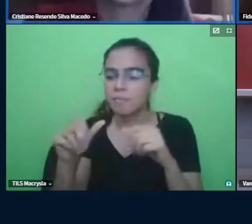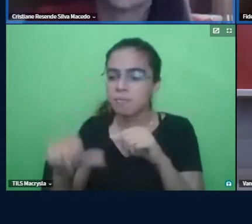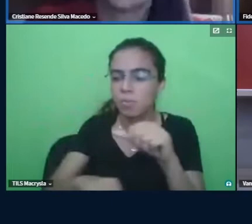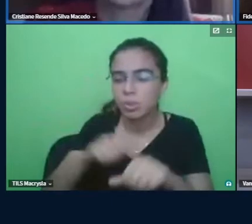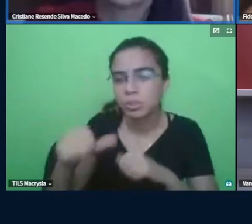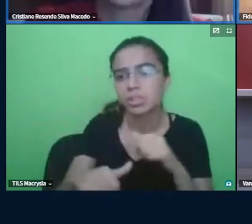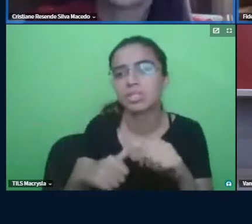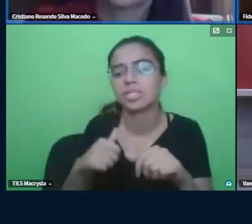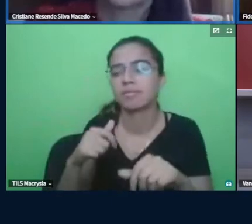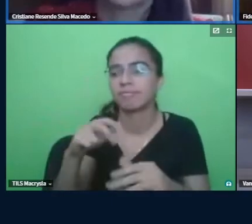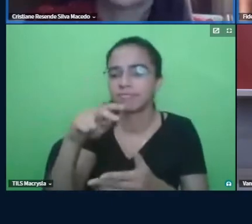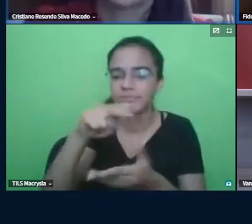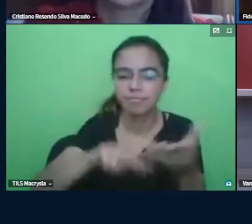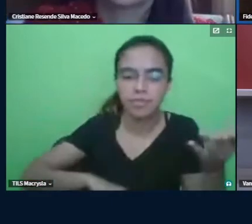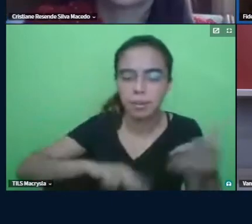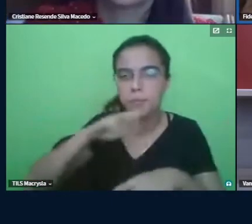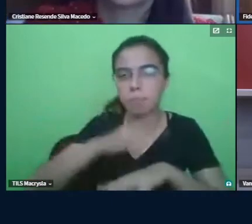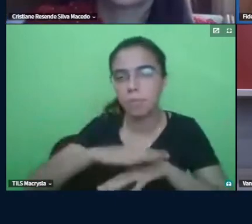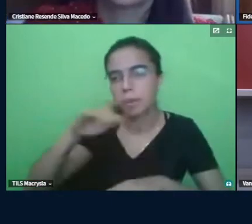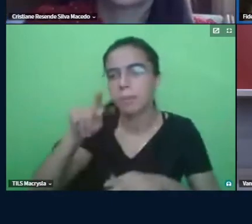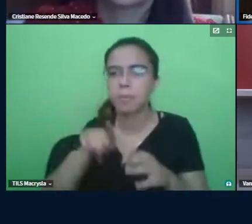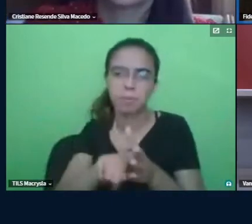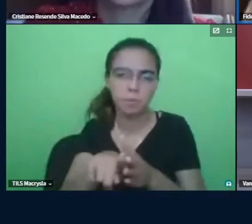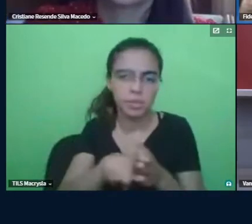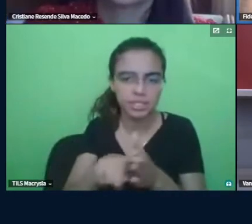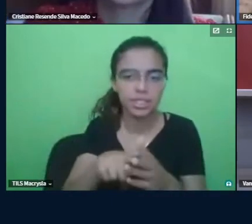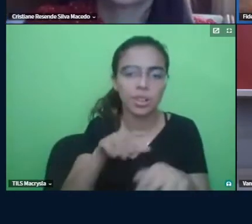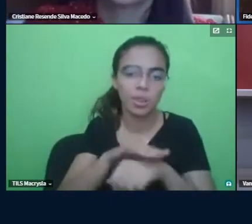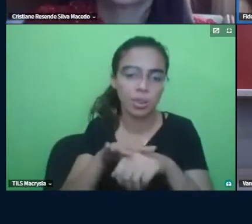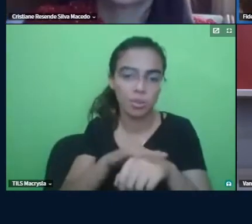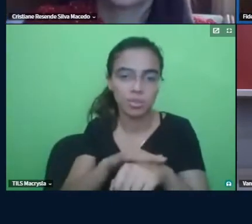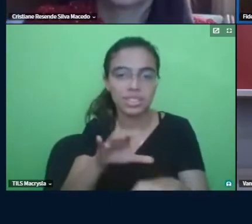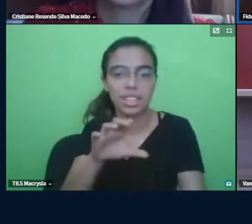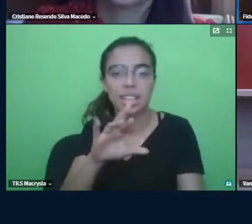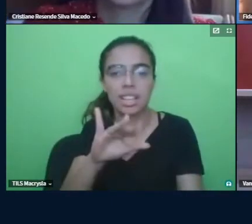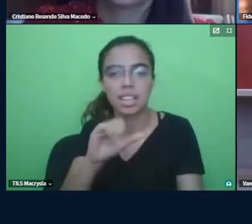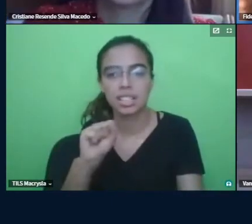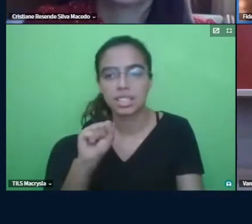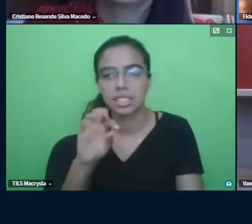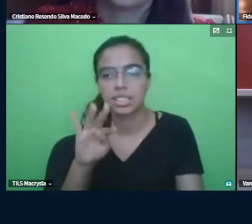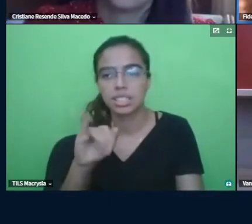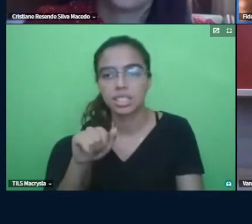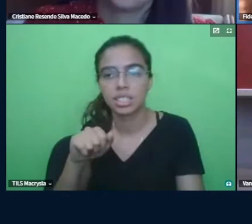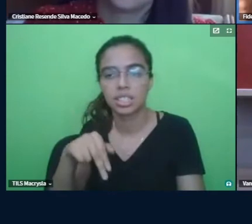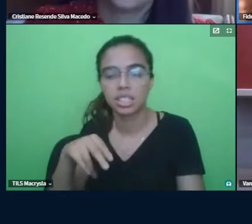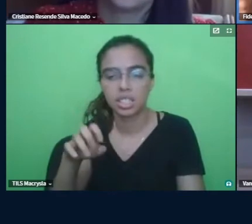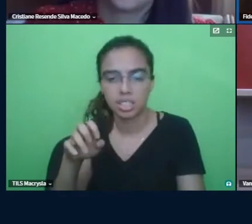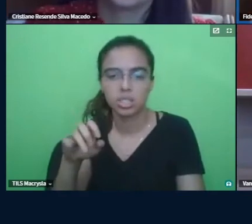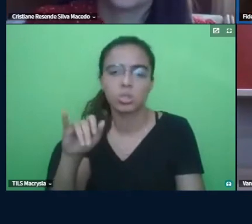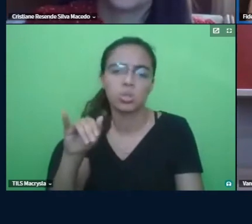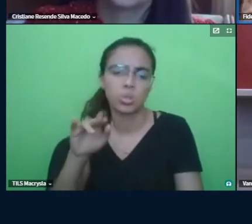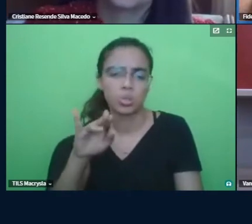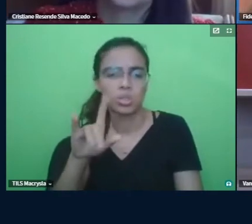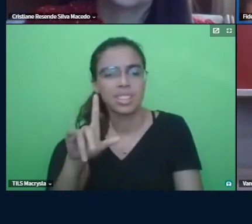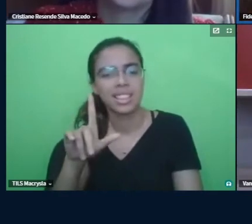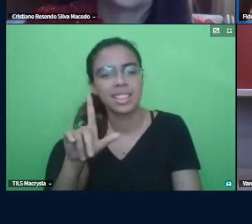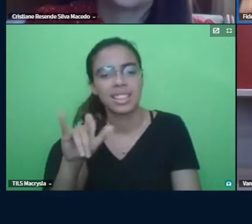ler mais de querer pesquisar de querer conversar com Cristiane que agora já é uma especialista na área com professora Juliana também